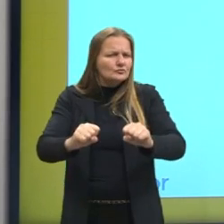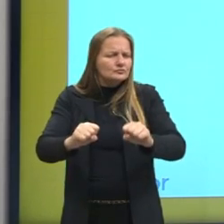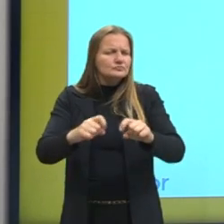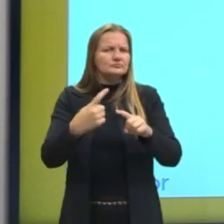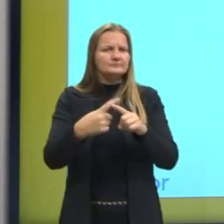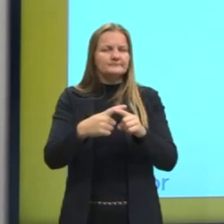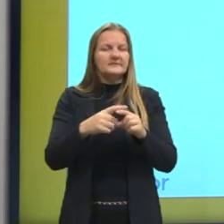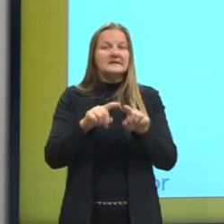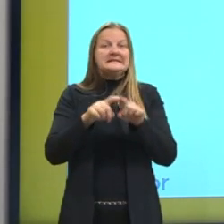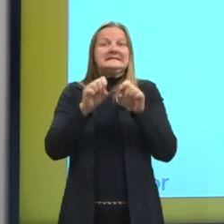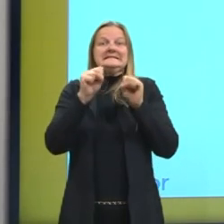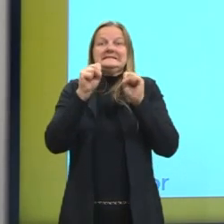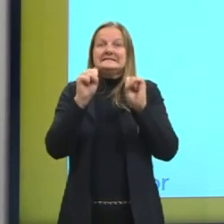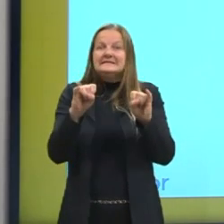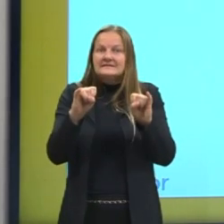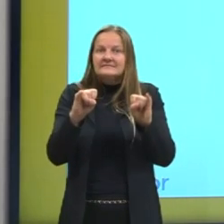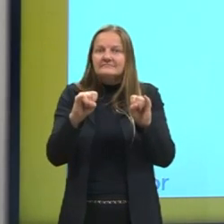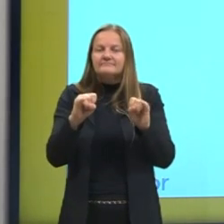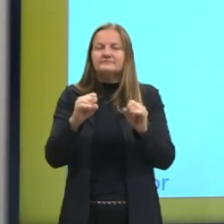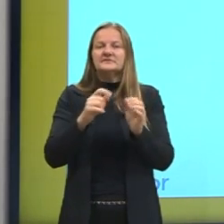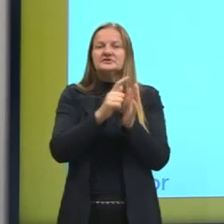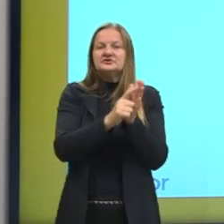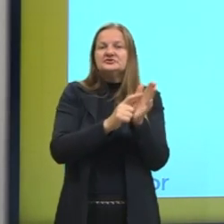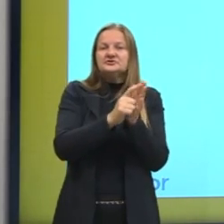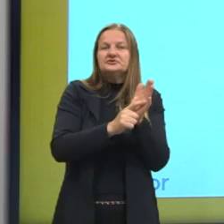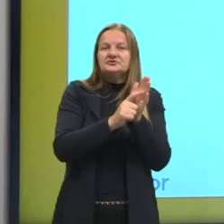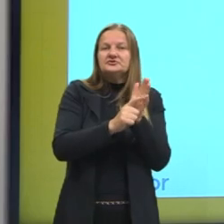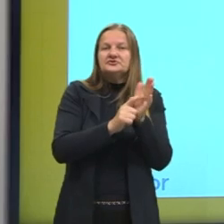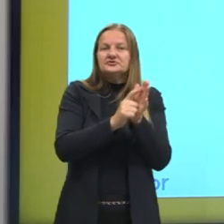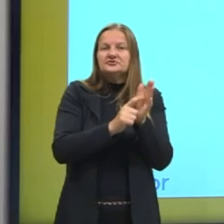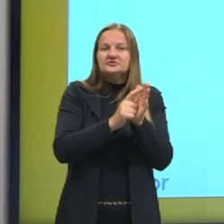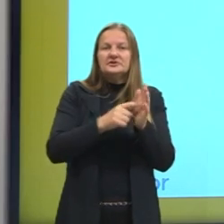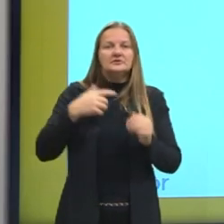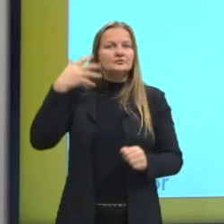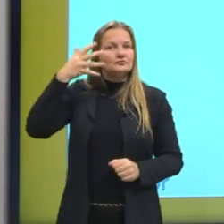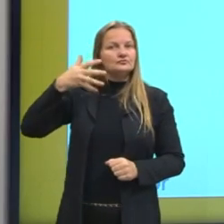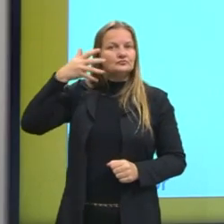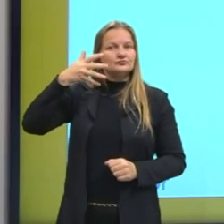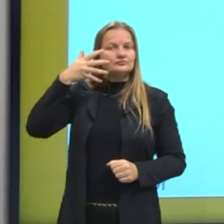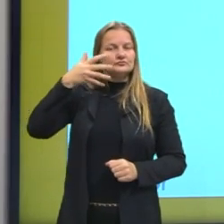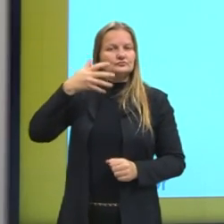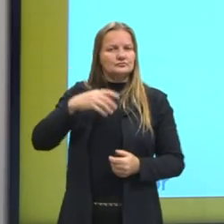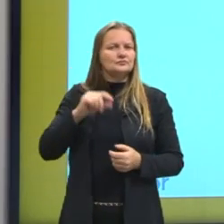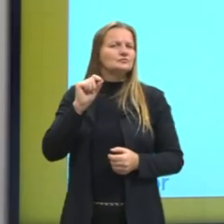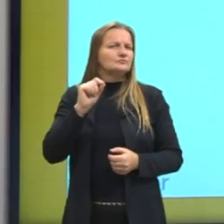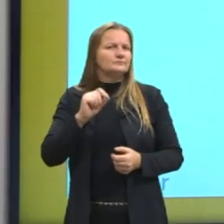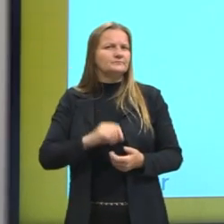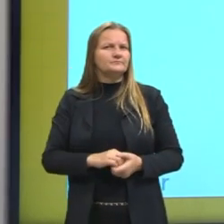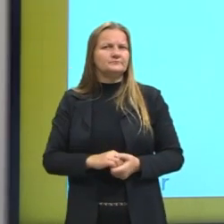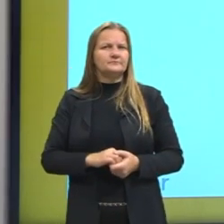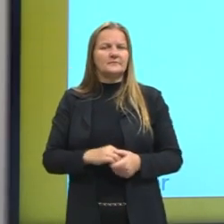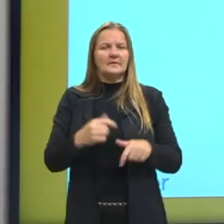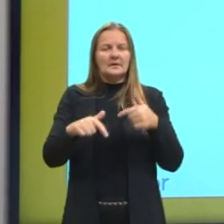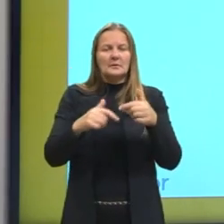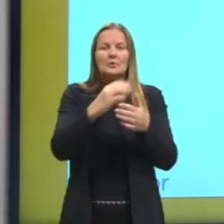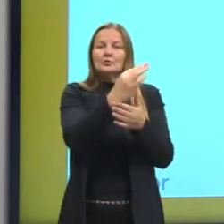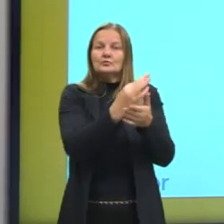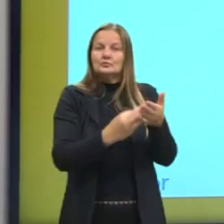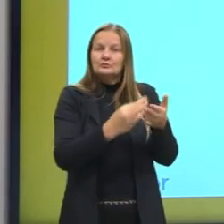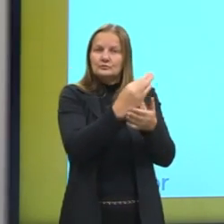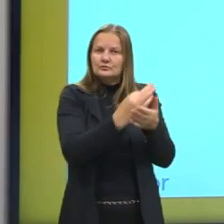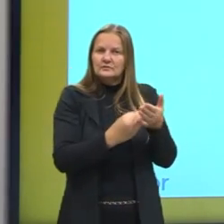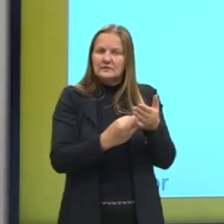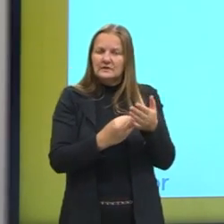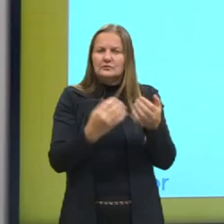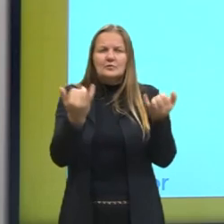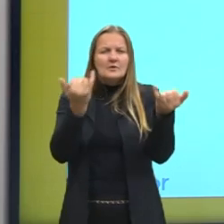Agora, se eu falo em gênero do discurso, eu vou trabalhar esse texto como um